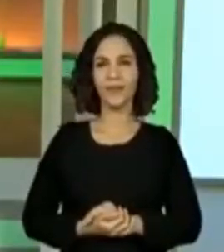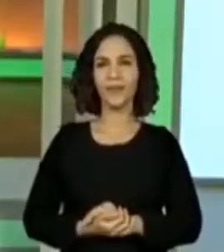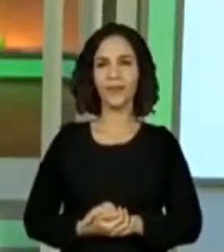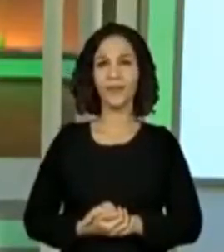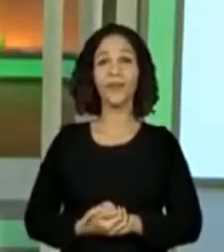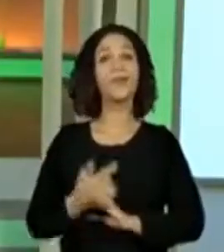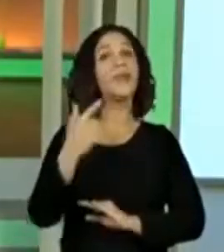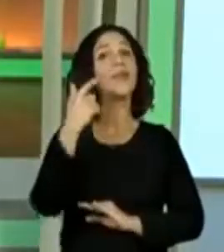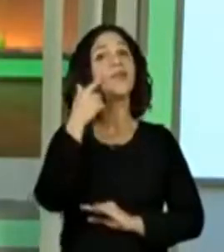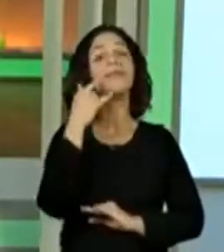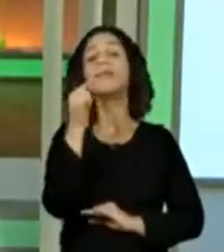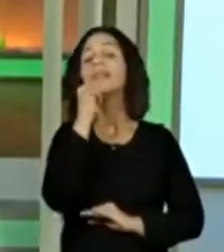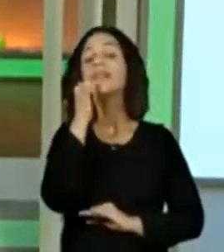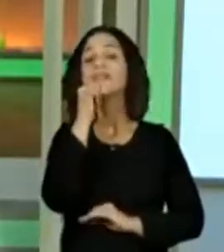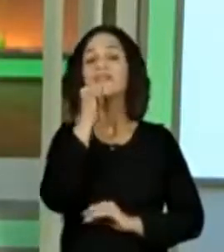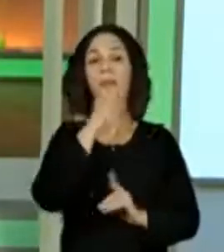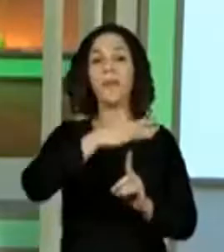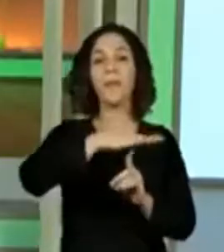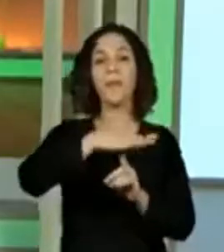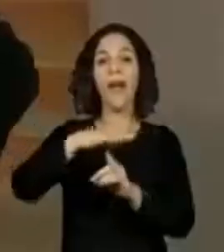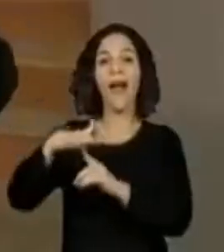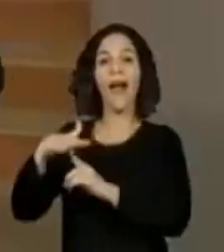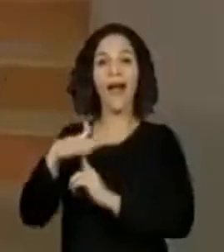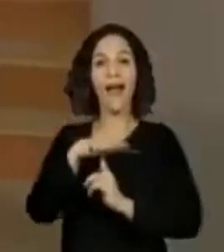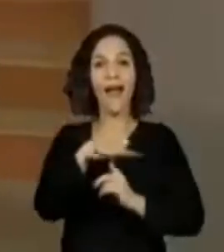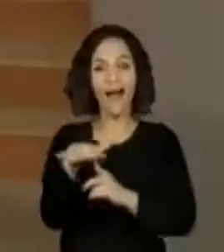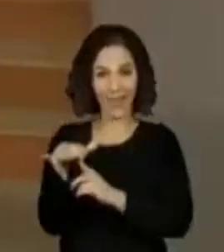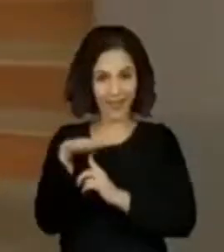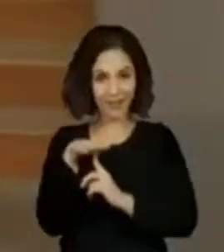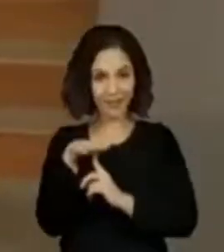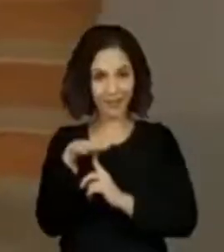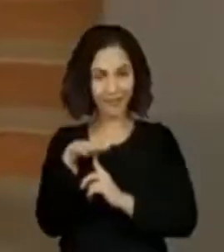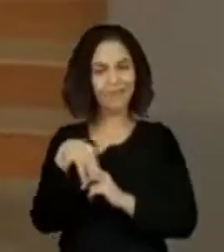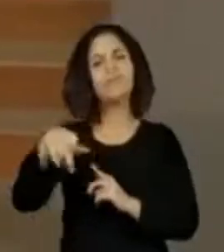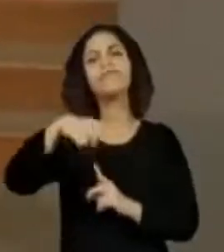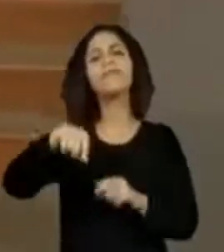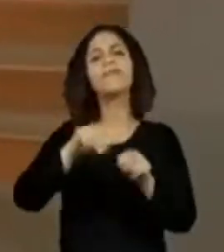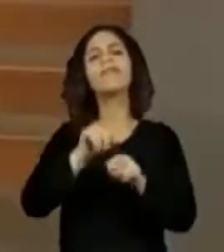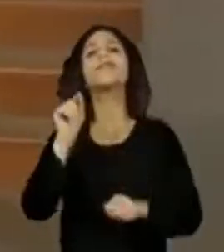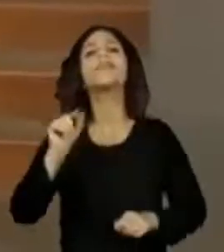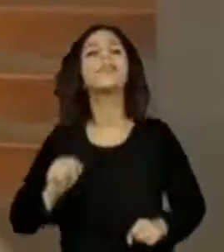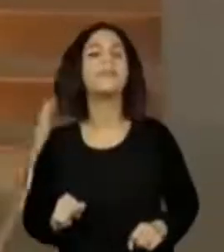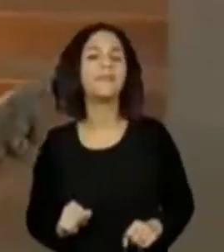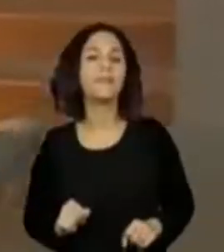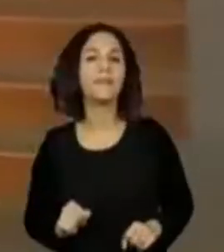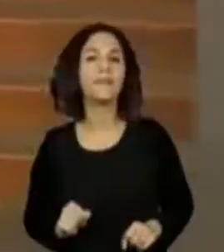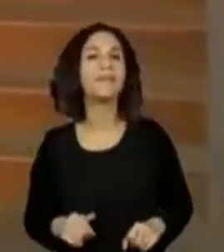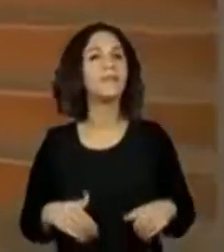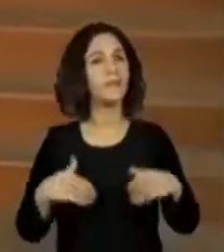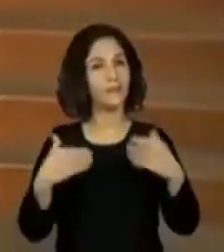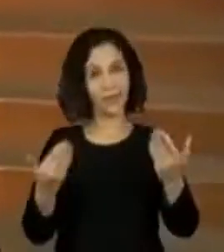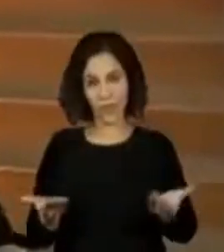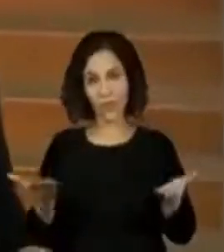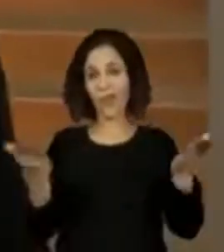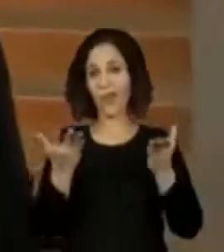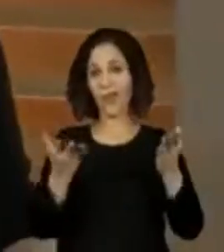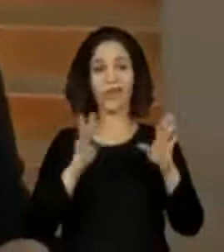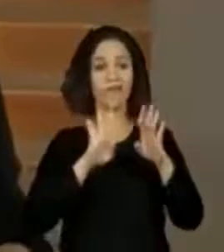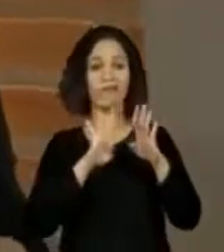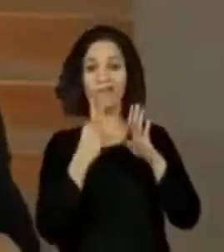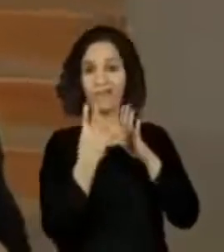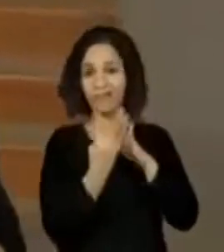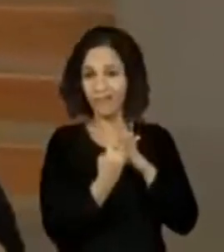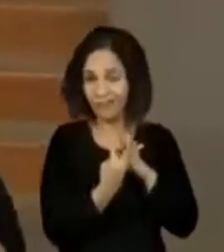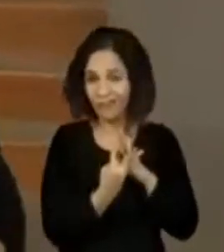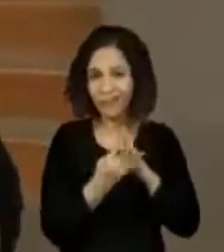O que fazemos no parque e na praça? Agora, com esse tempo de isolamento social